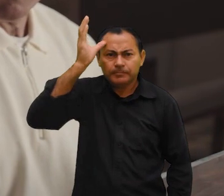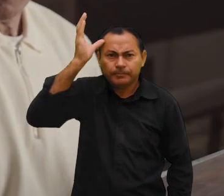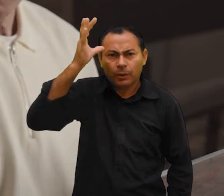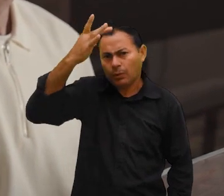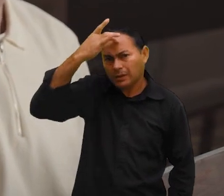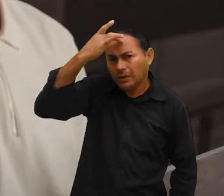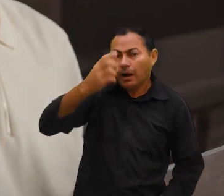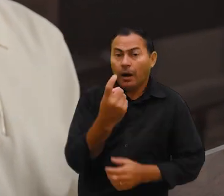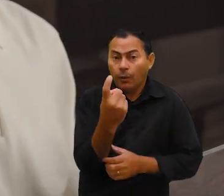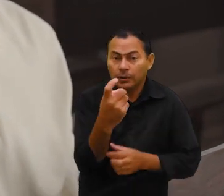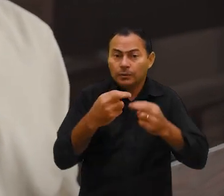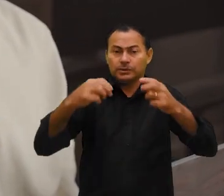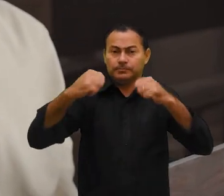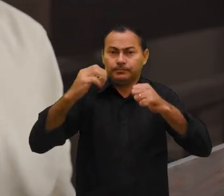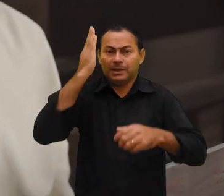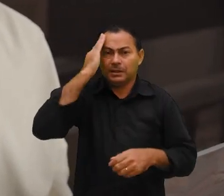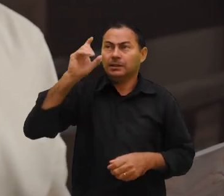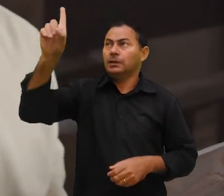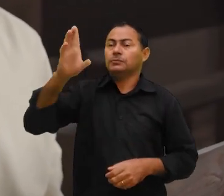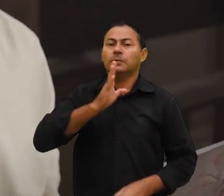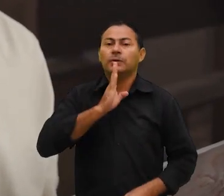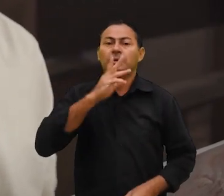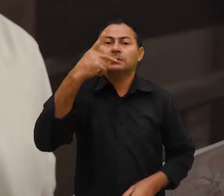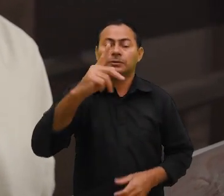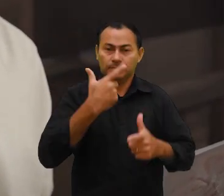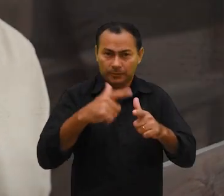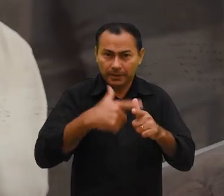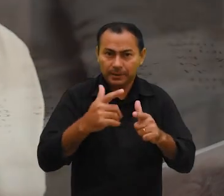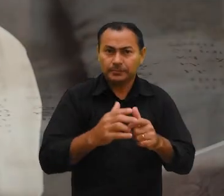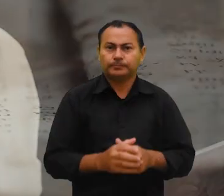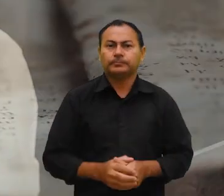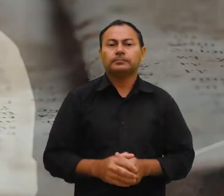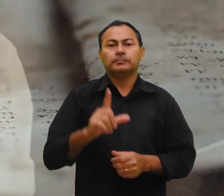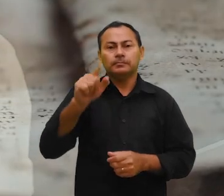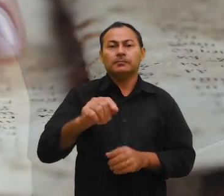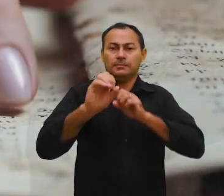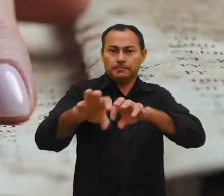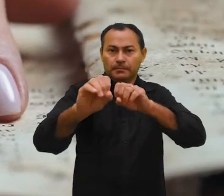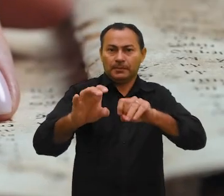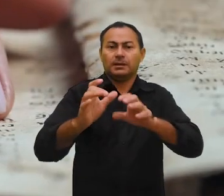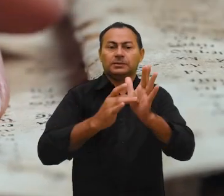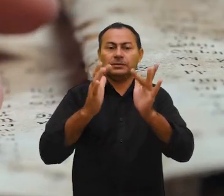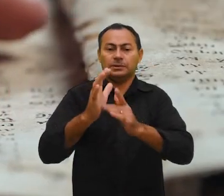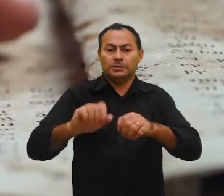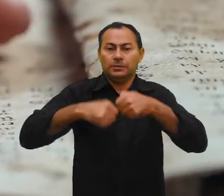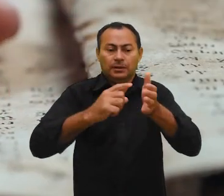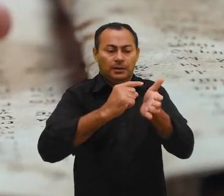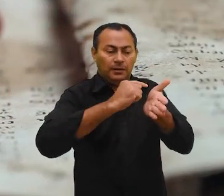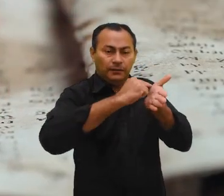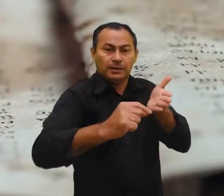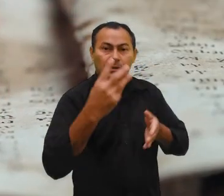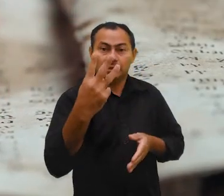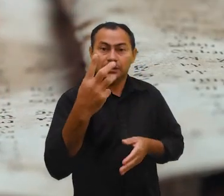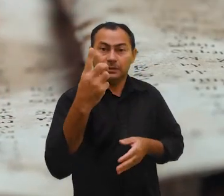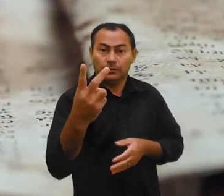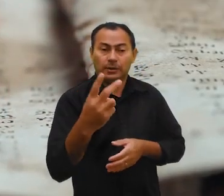consciência de que a única coisa que precisa saber é que Deus conhece os seus problemas? Esse é tipo de ensino que Jesus nos dá no versículo